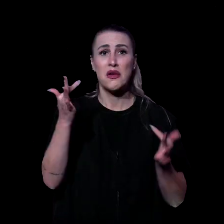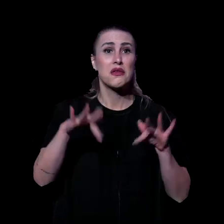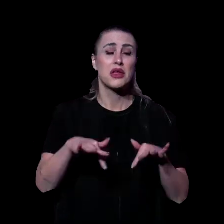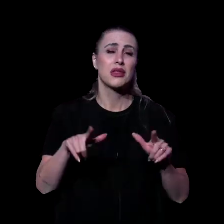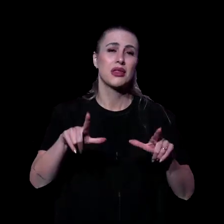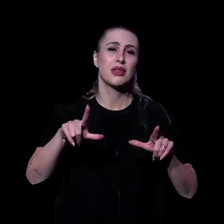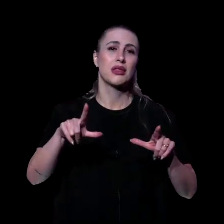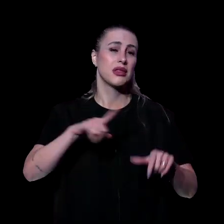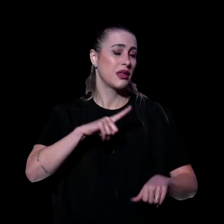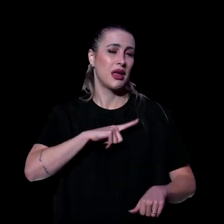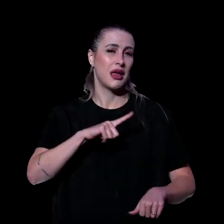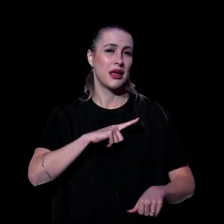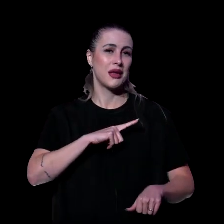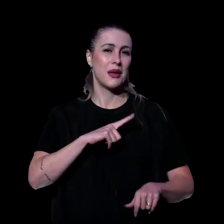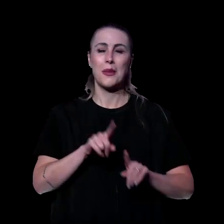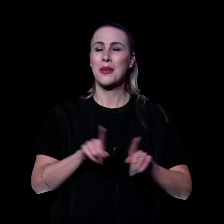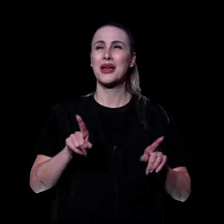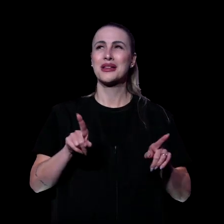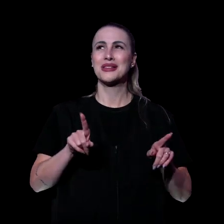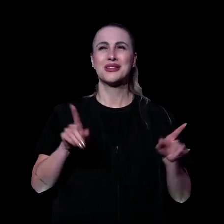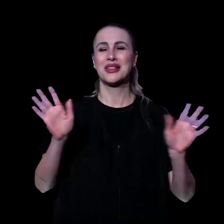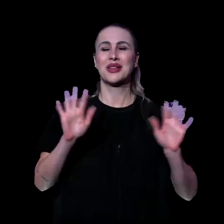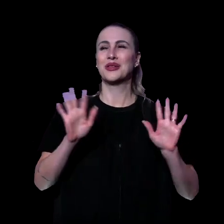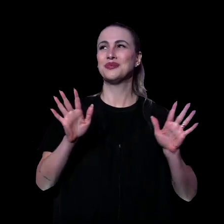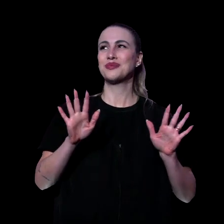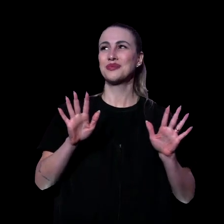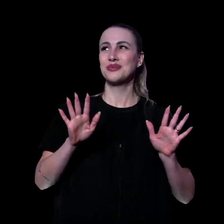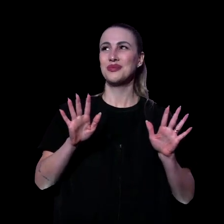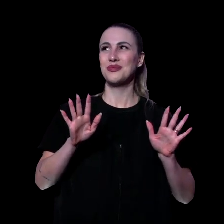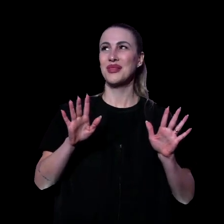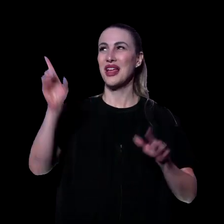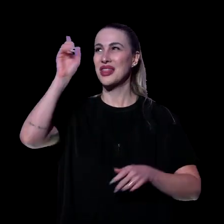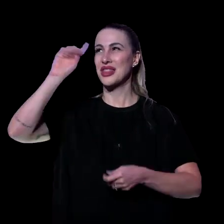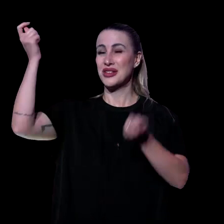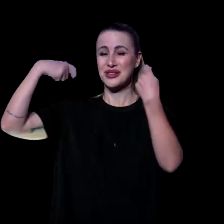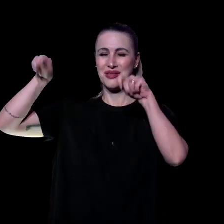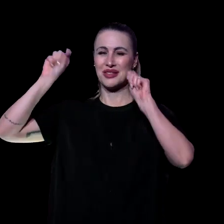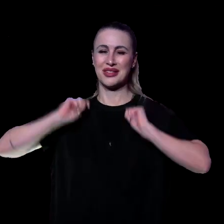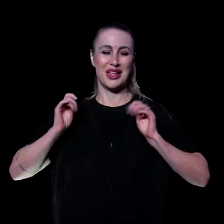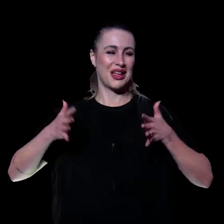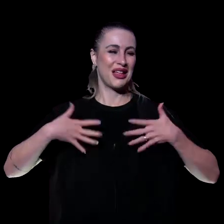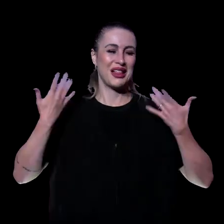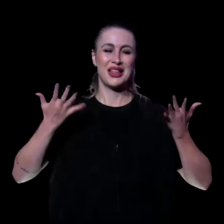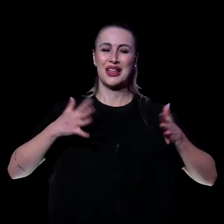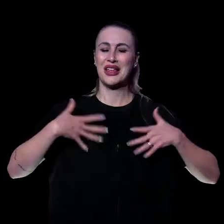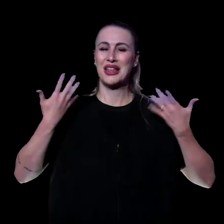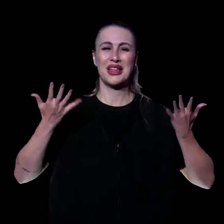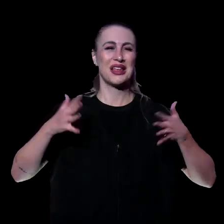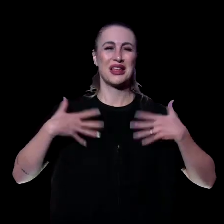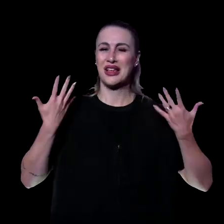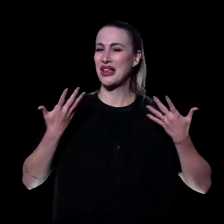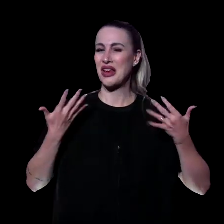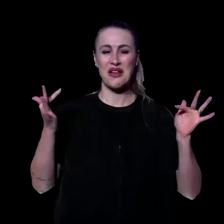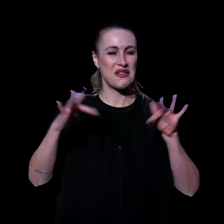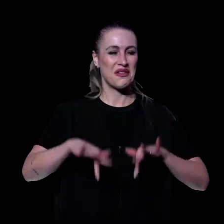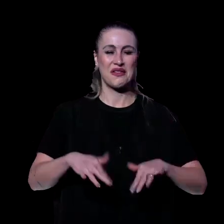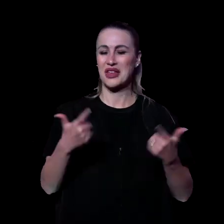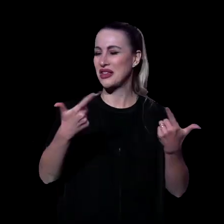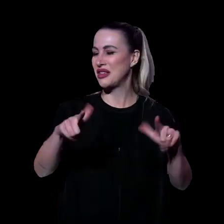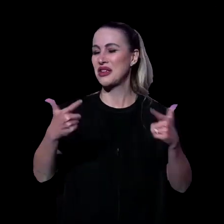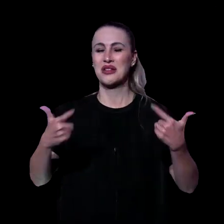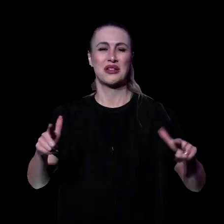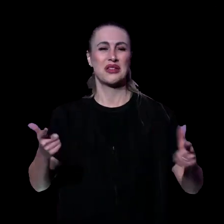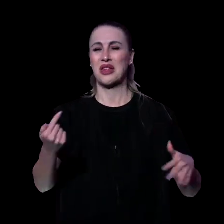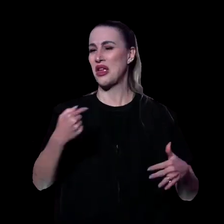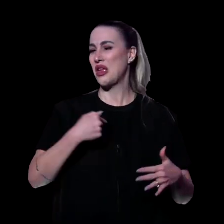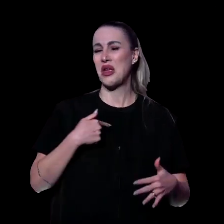Agora existe uma alegria, meu irmão, que eu estou experimentando faz mais de 15 anos. E eu não me arrependi por um segundo de ter entregado a minha vida